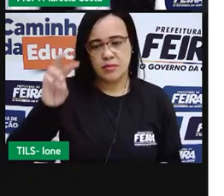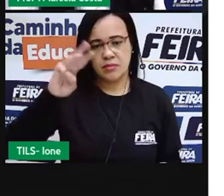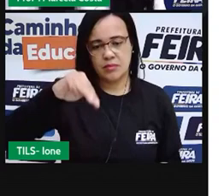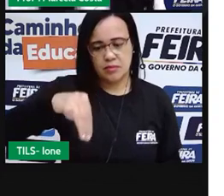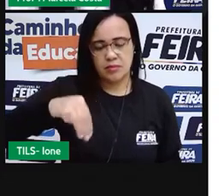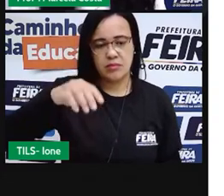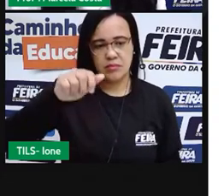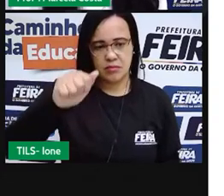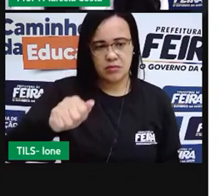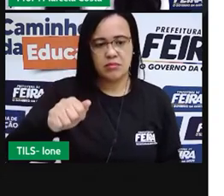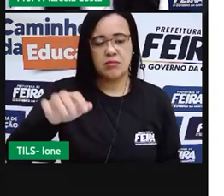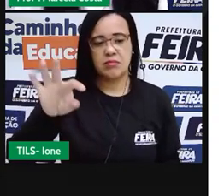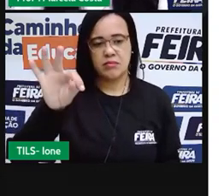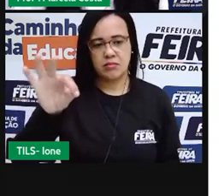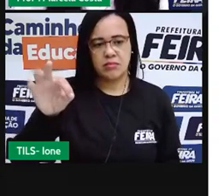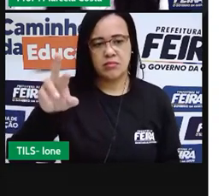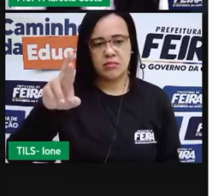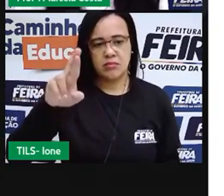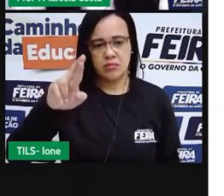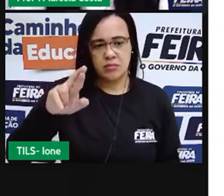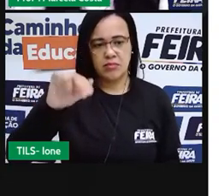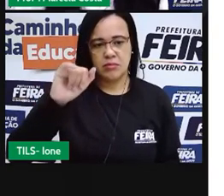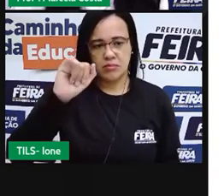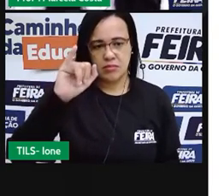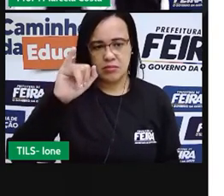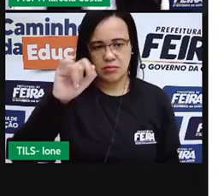Itapororocas para a gente ver mais informações.